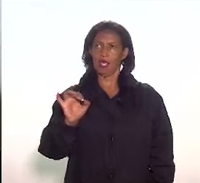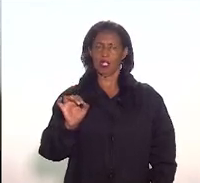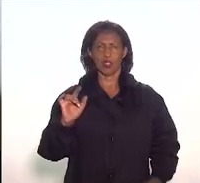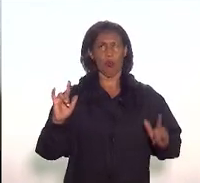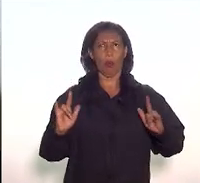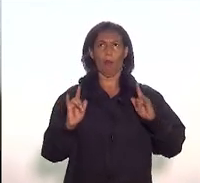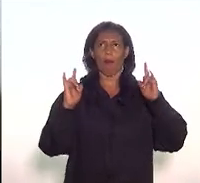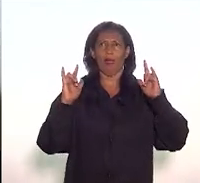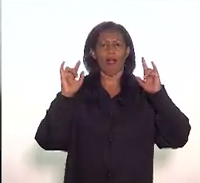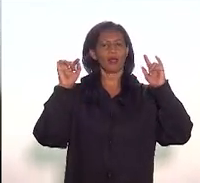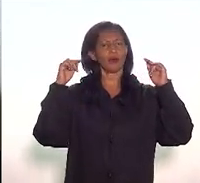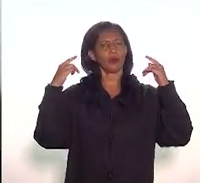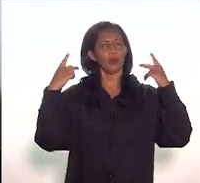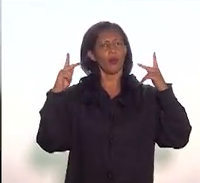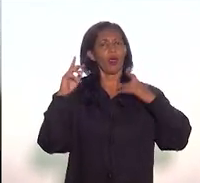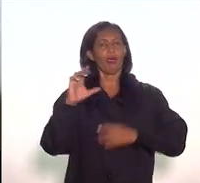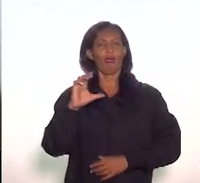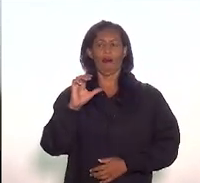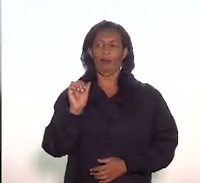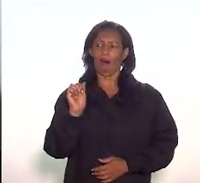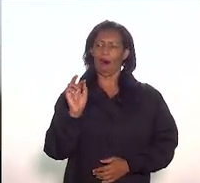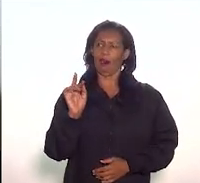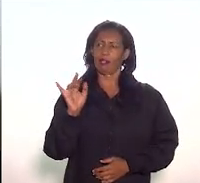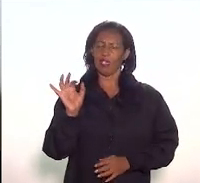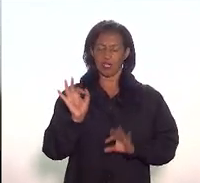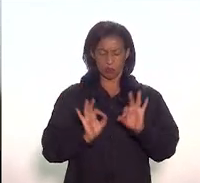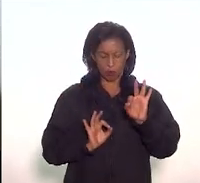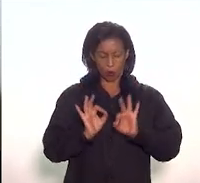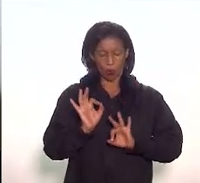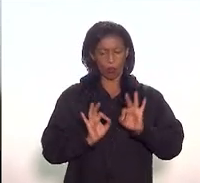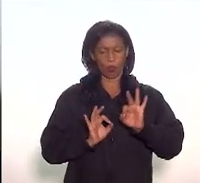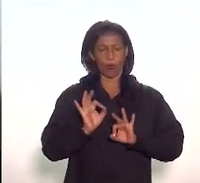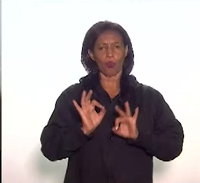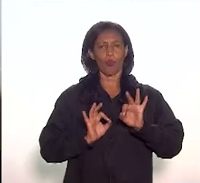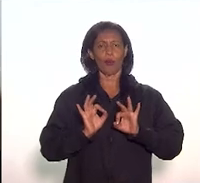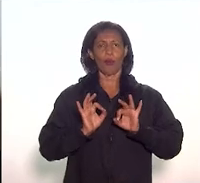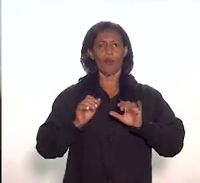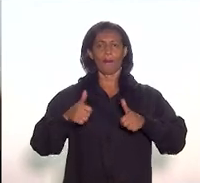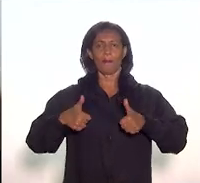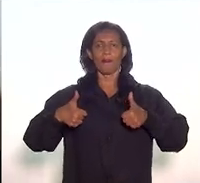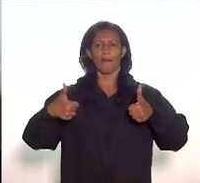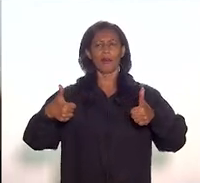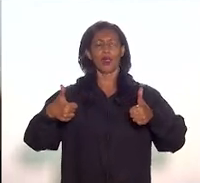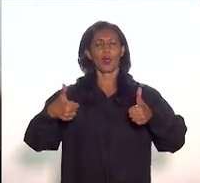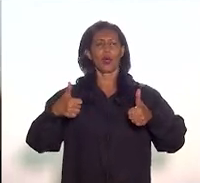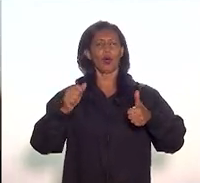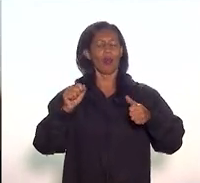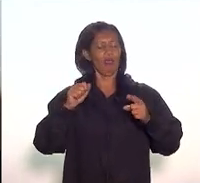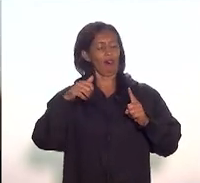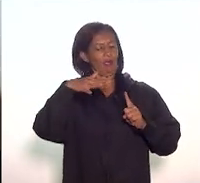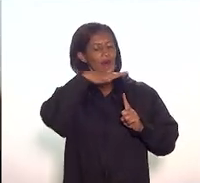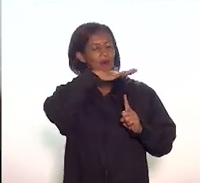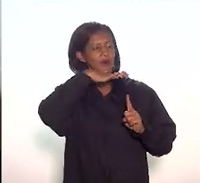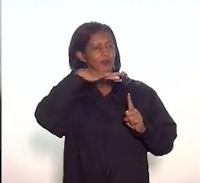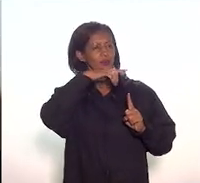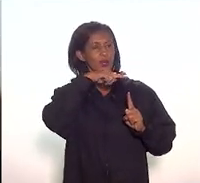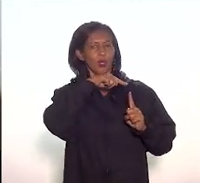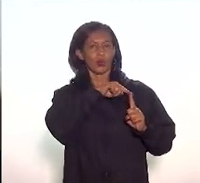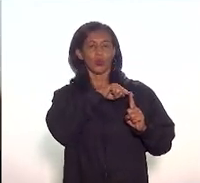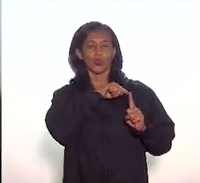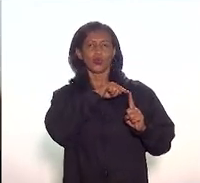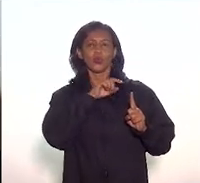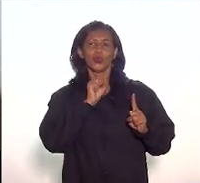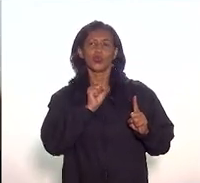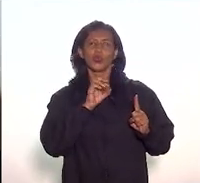isso poderia organizar melhor a sociedade em torno dele, tinha o grande